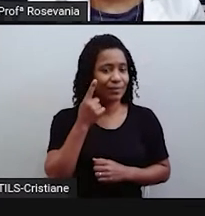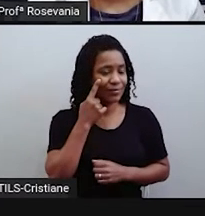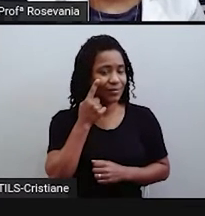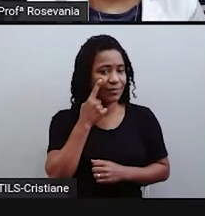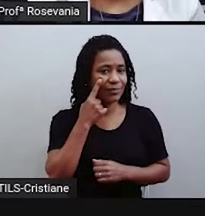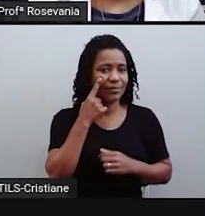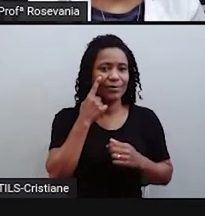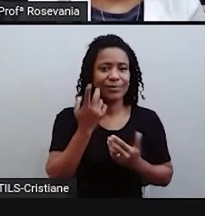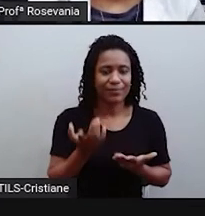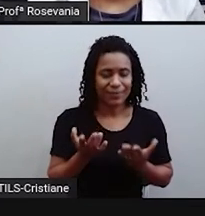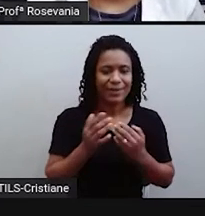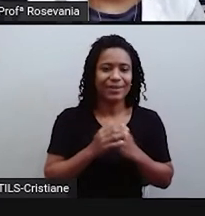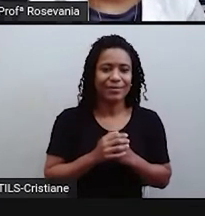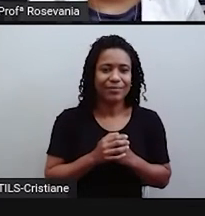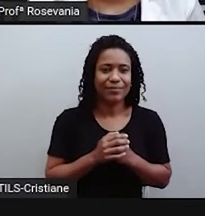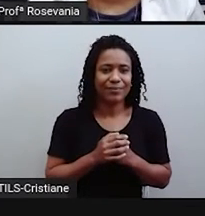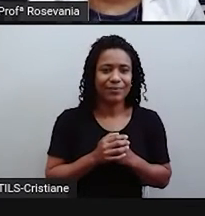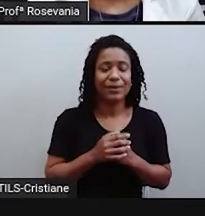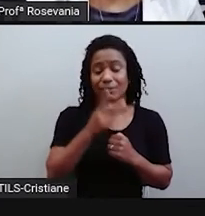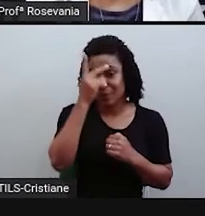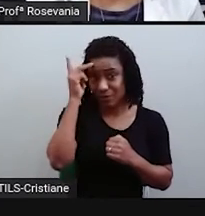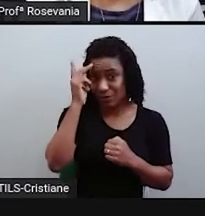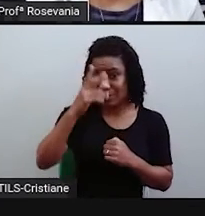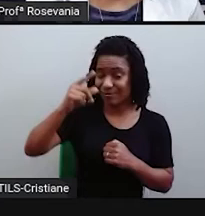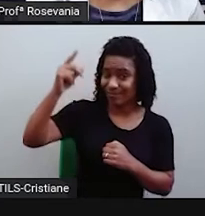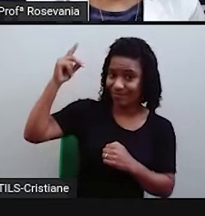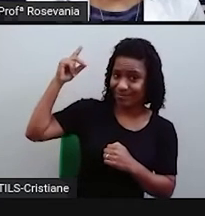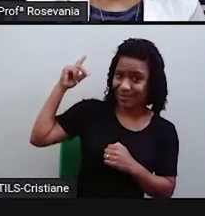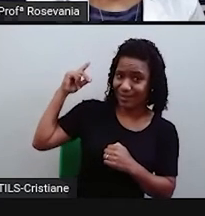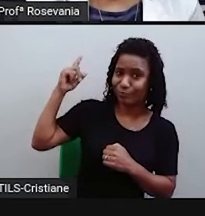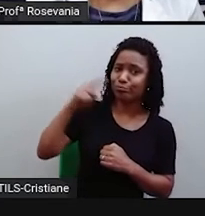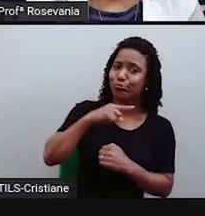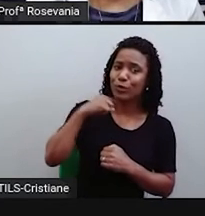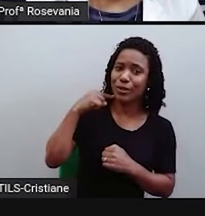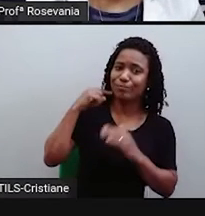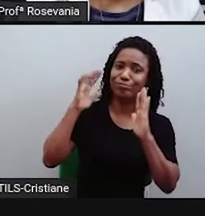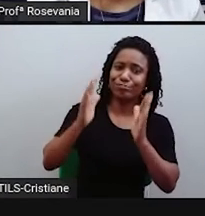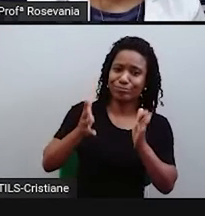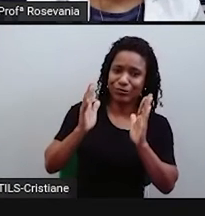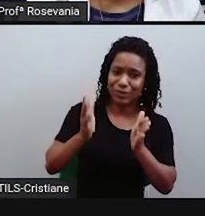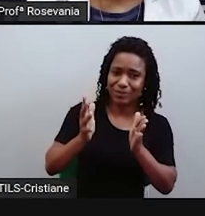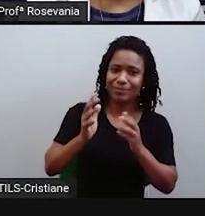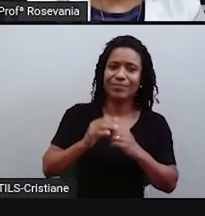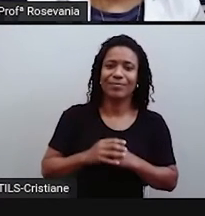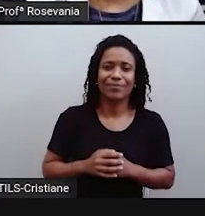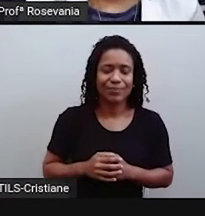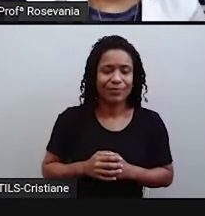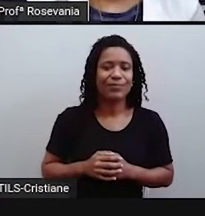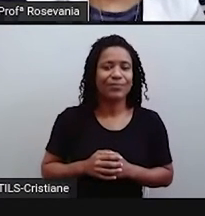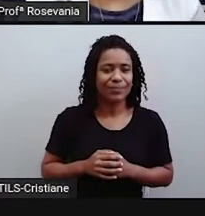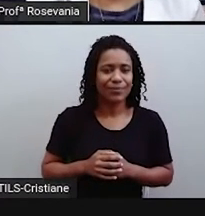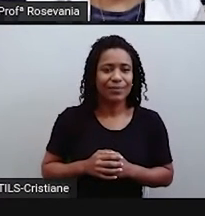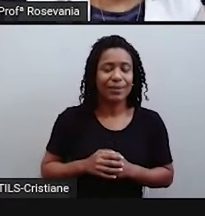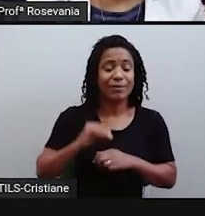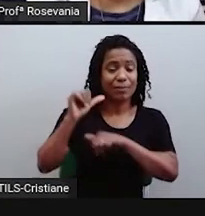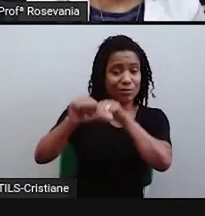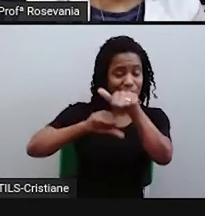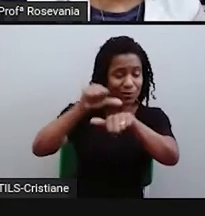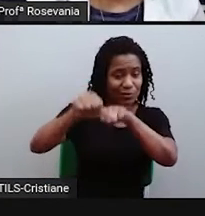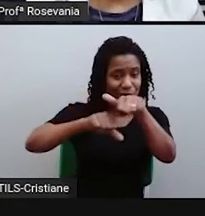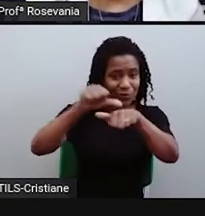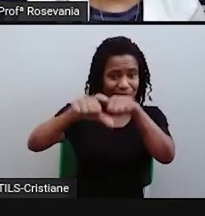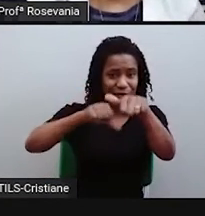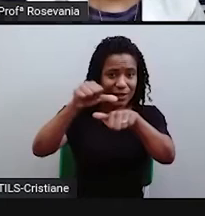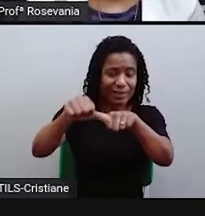pessoas, infelizmente, desse período, já morreram. Então, não tem muita alteração. Mas na época, quando houve alteração, deve ter